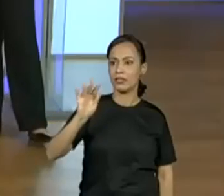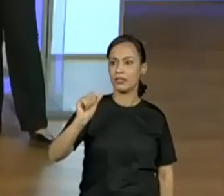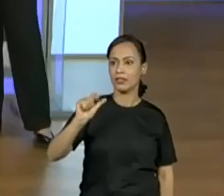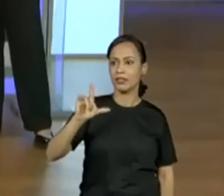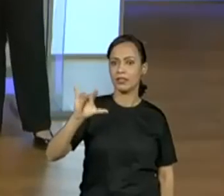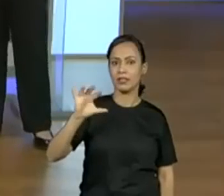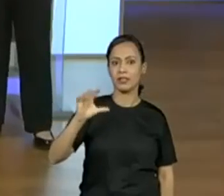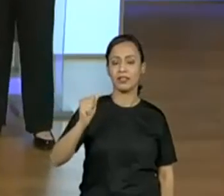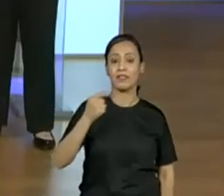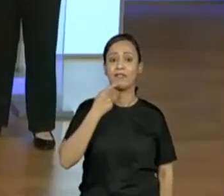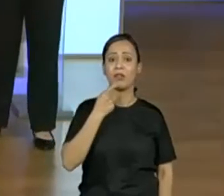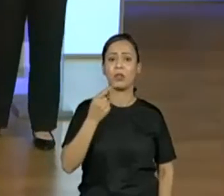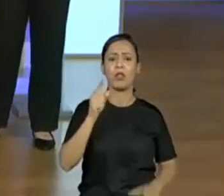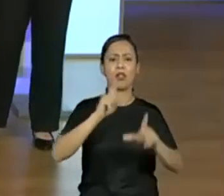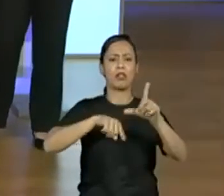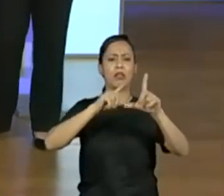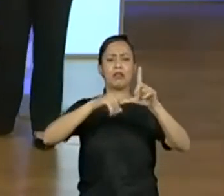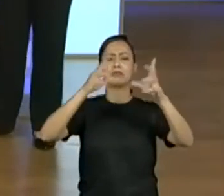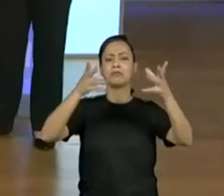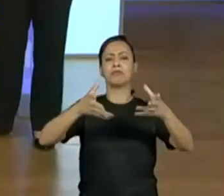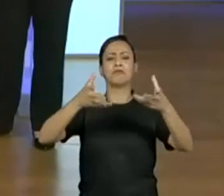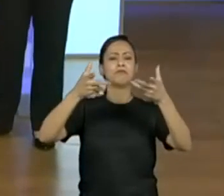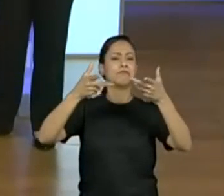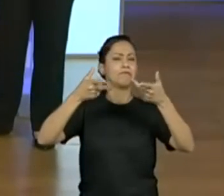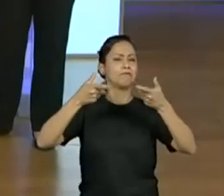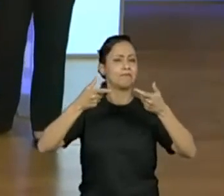está elogiando sua letra, viu, professor Joelson?